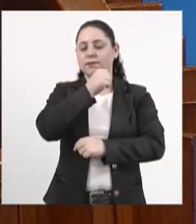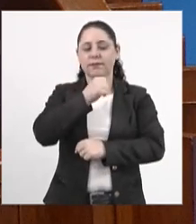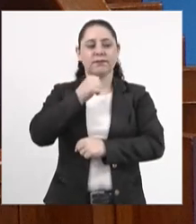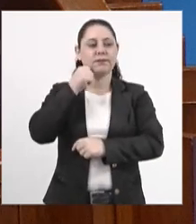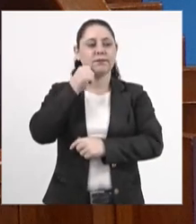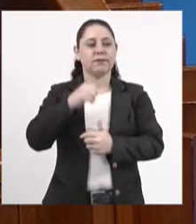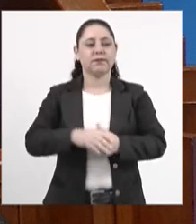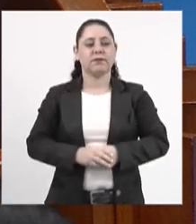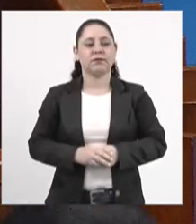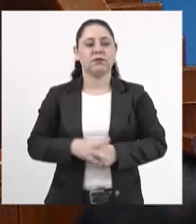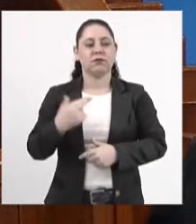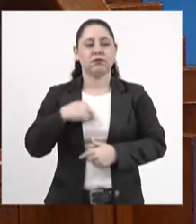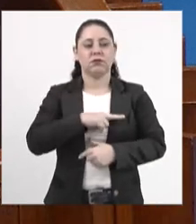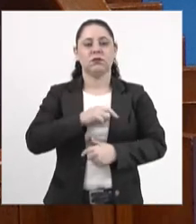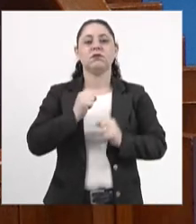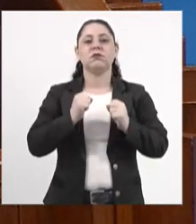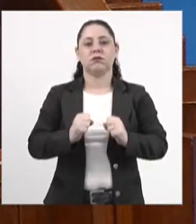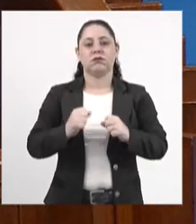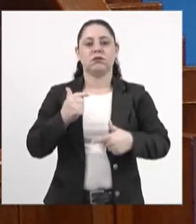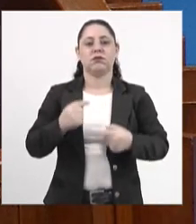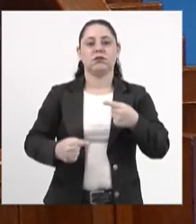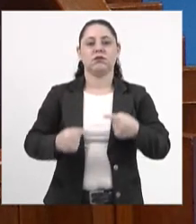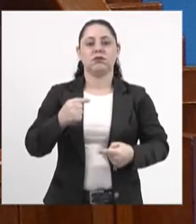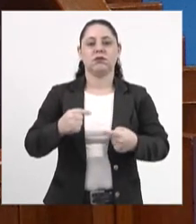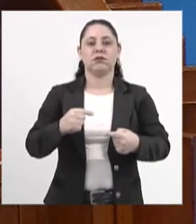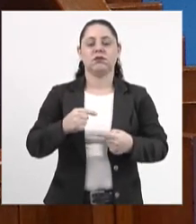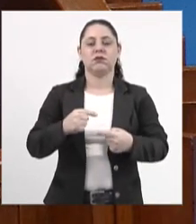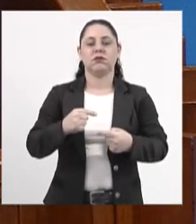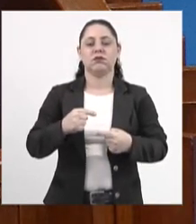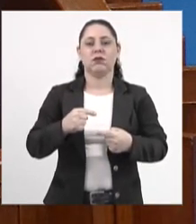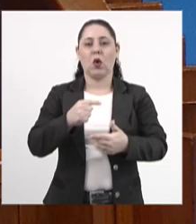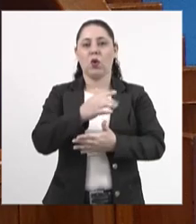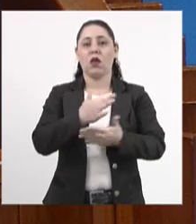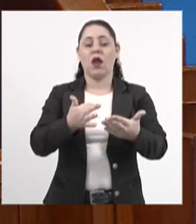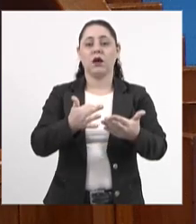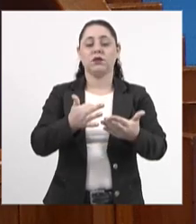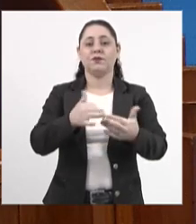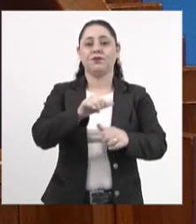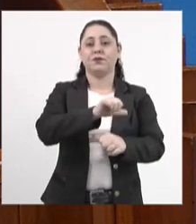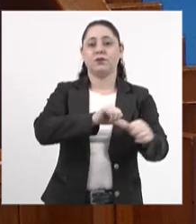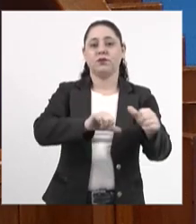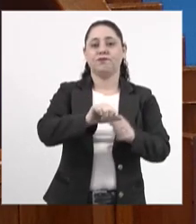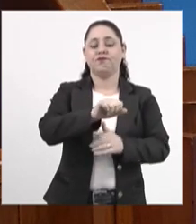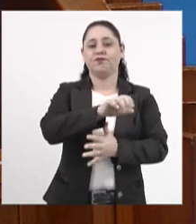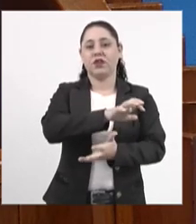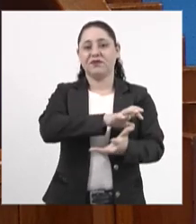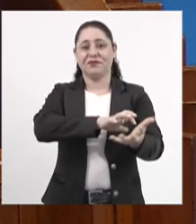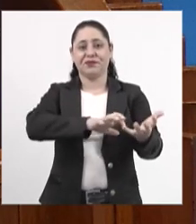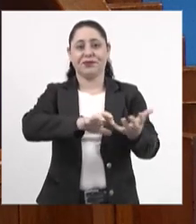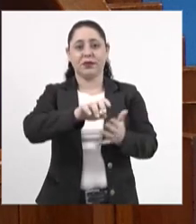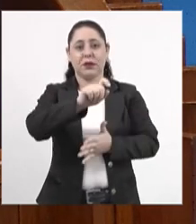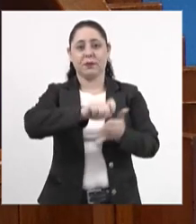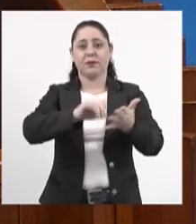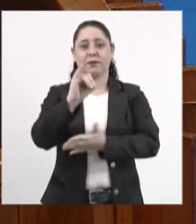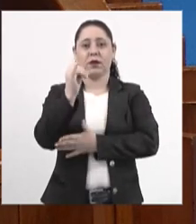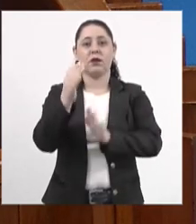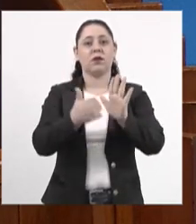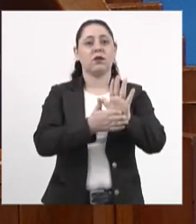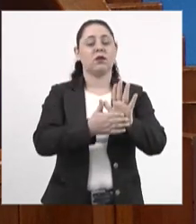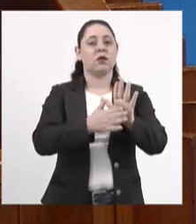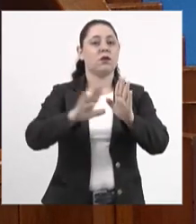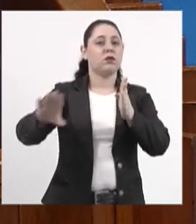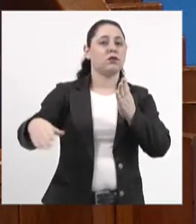Weiss, que nós pudemos discutir o texto da reforma tributária, especificamente da proposta de emenda